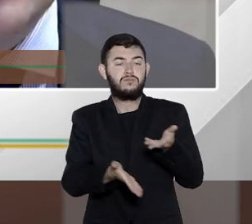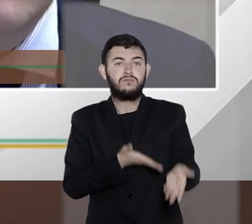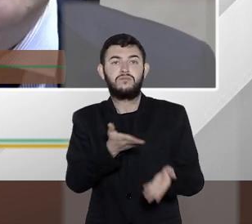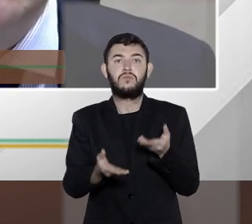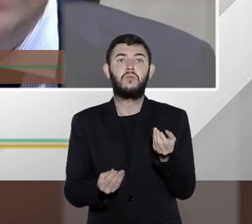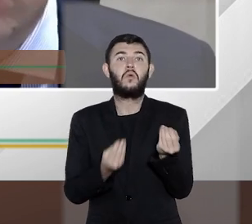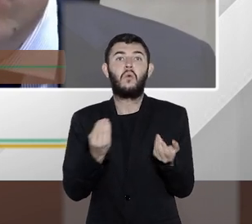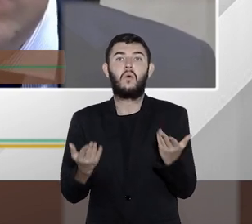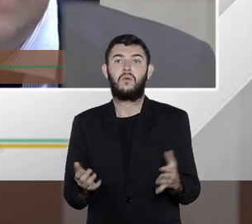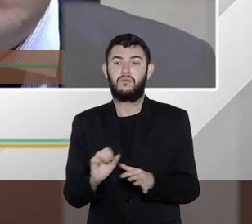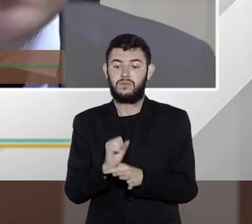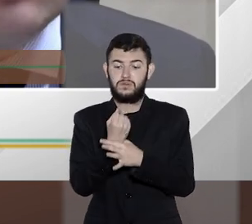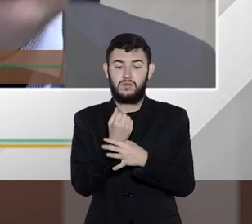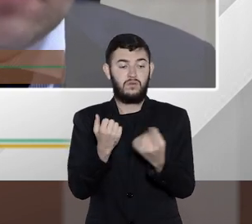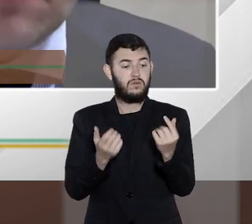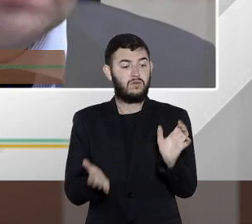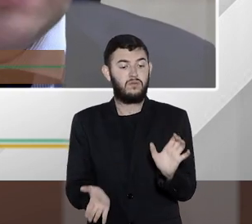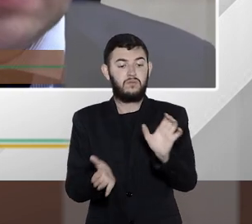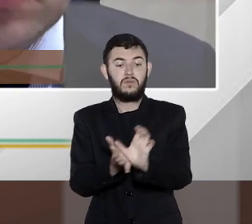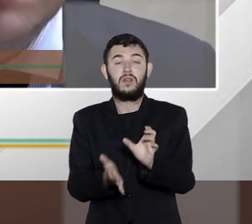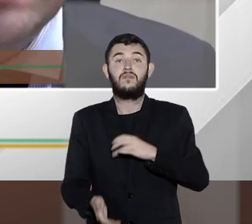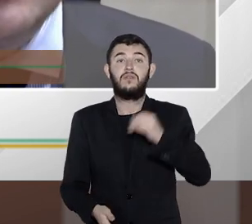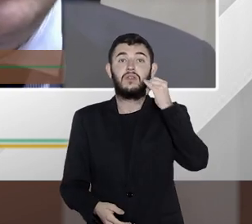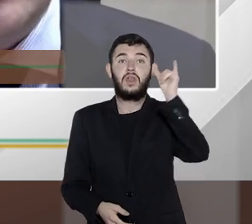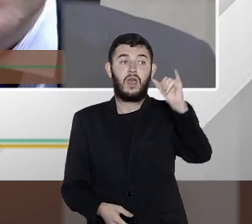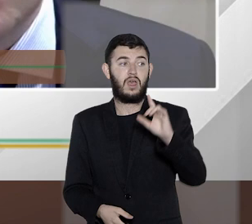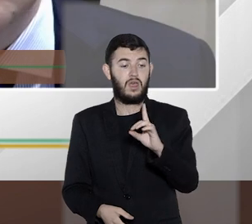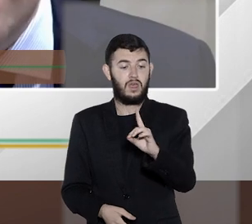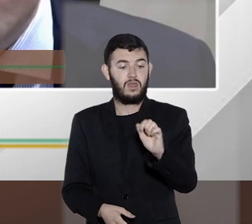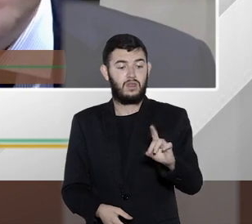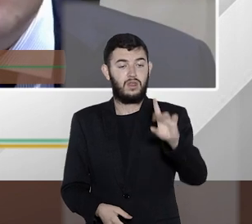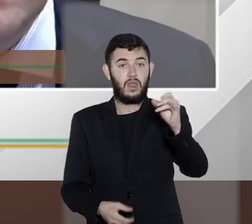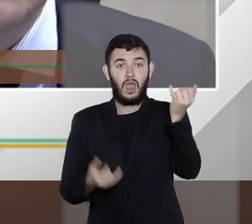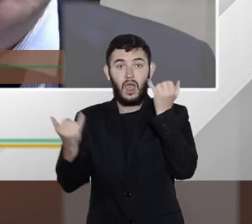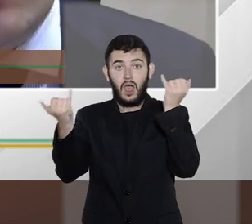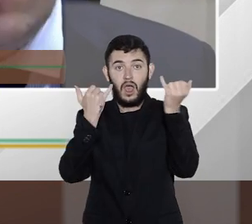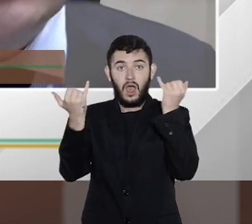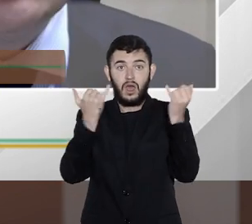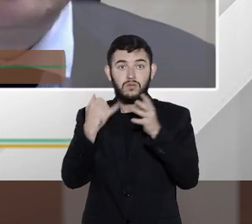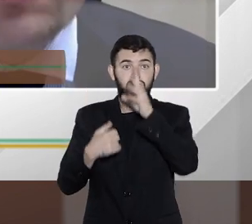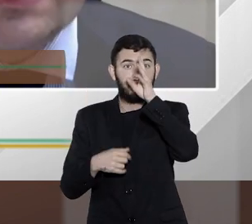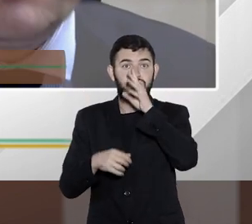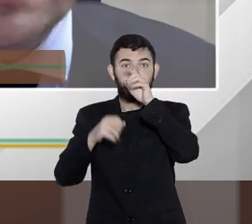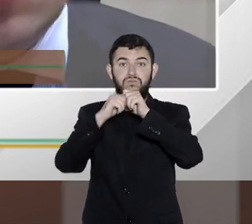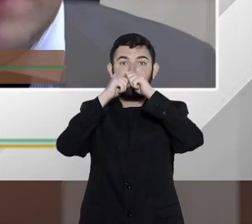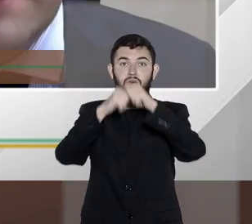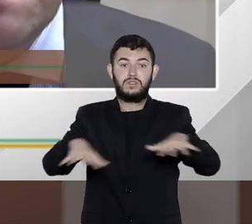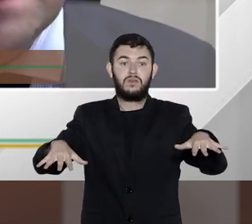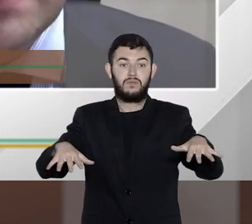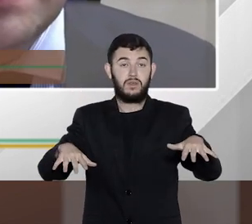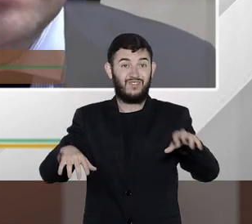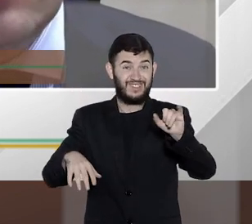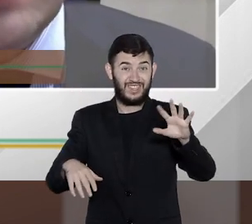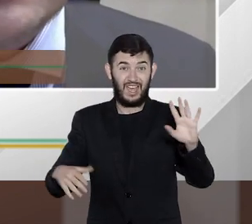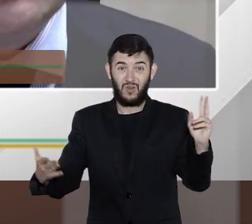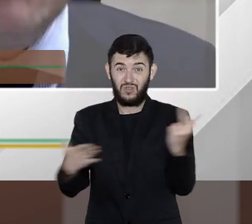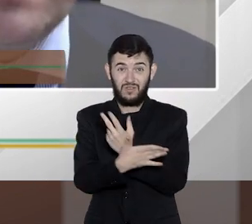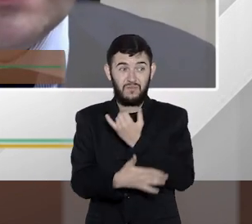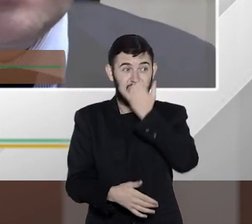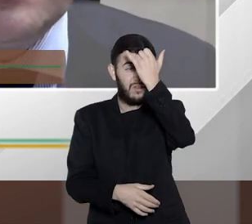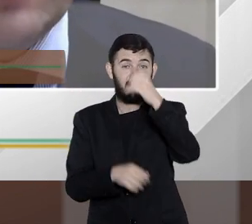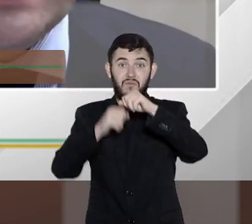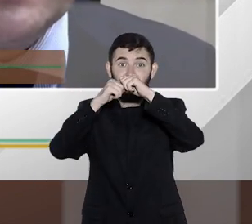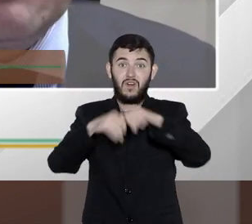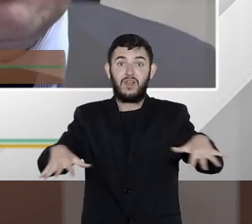ela está investindo para que não tenha vazamentos e, caso tenha vazamentos, qual a atitude que ela vai tomar. Então, a